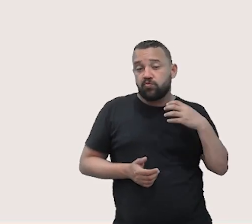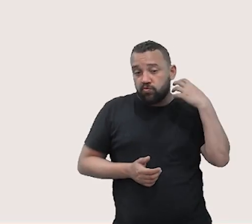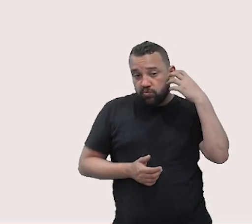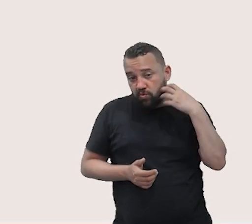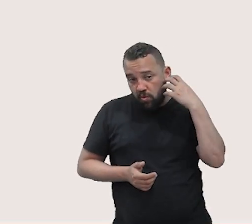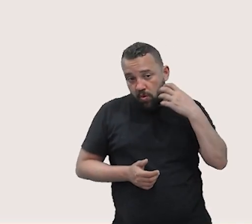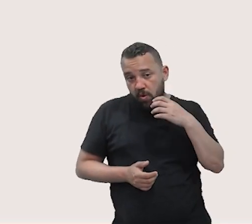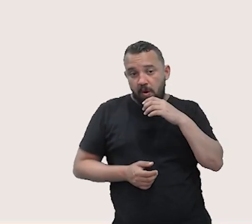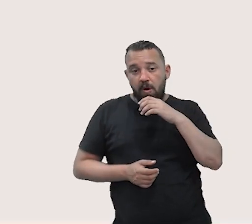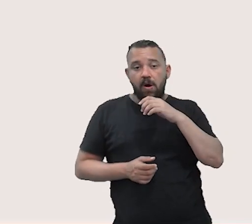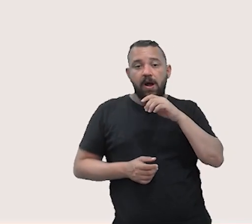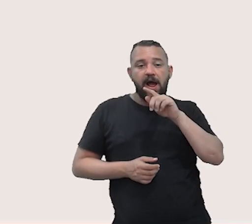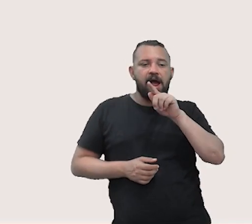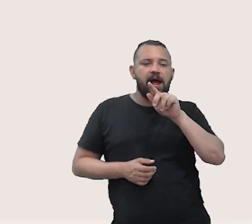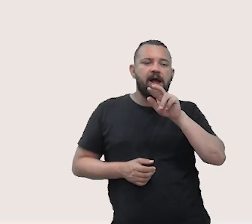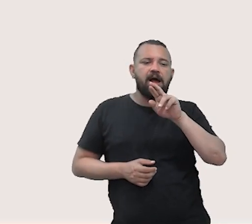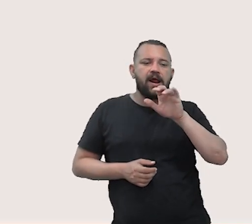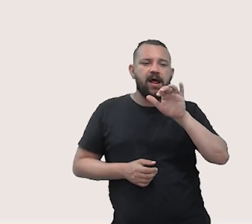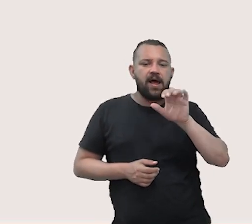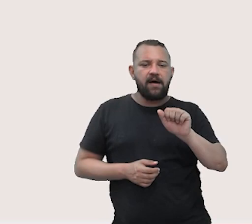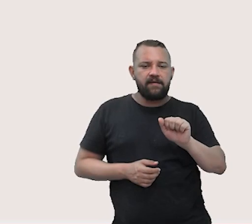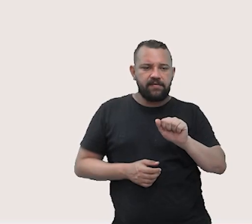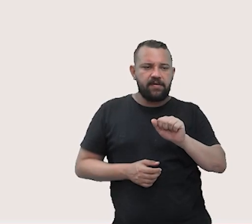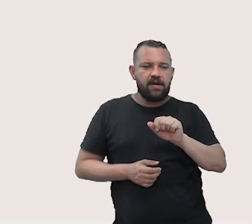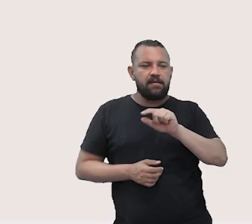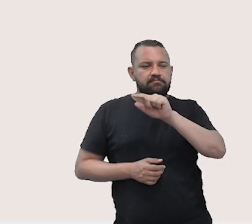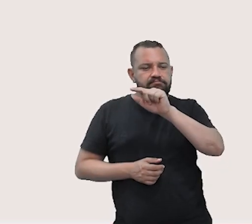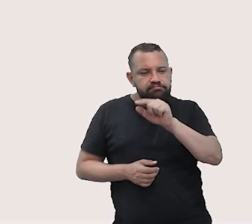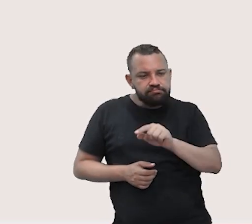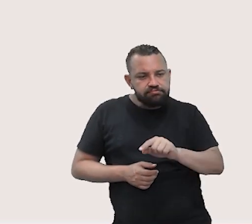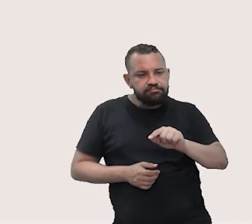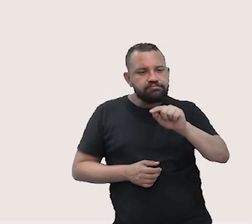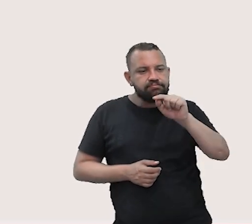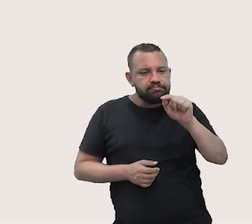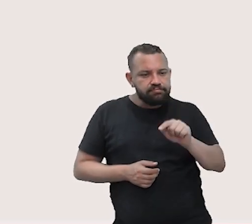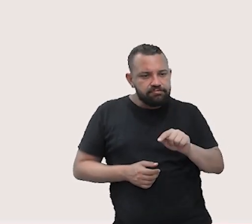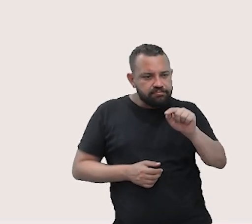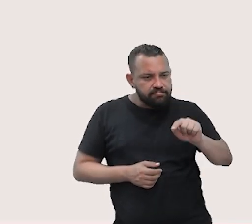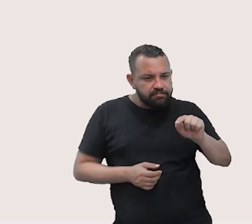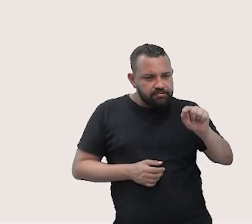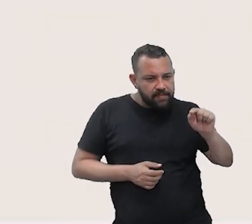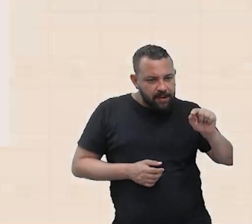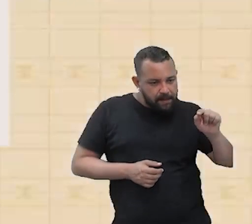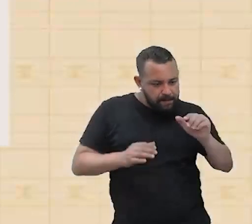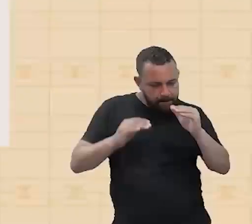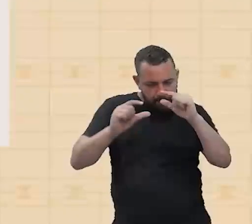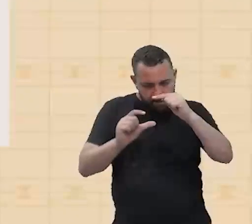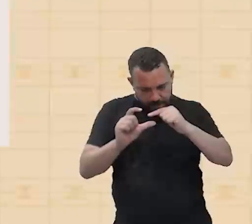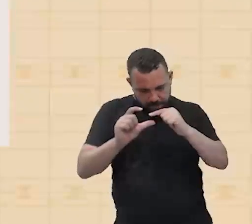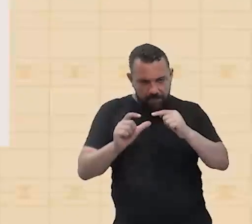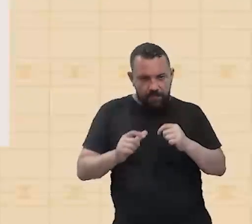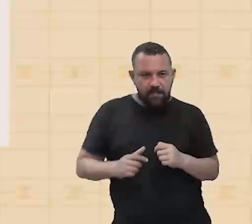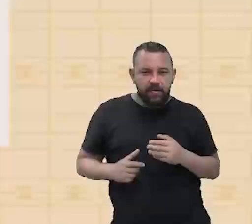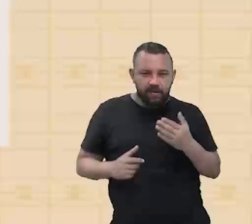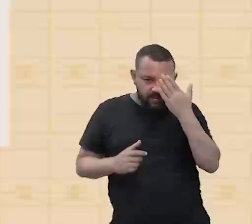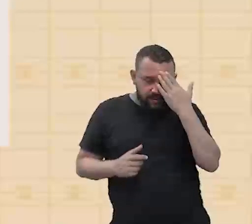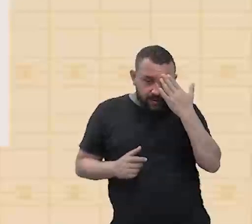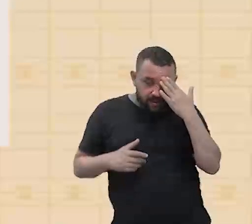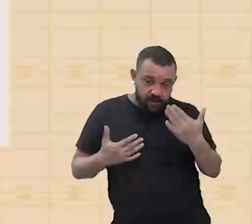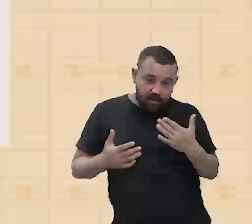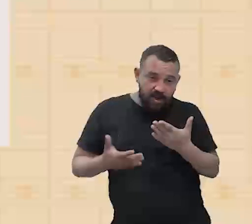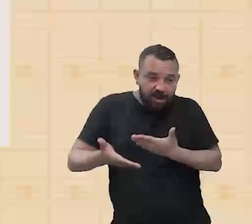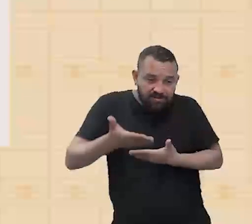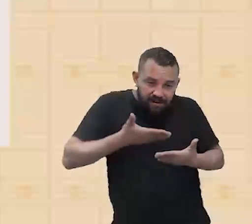frequência, ela vai diminuir, deixando o comprimento de onda dela maior. Belezinha? Então, é importante você entender essa